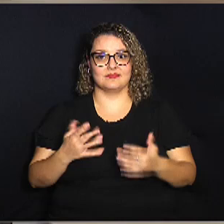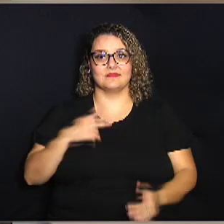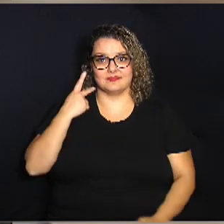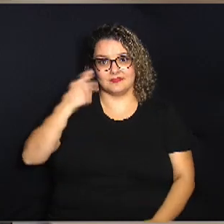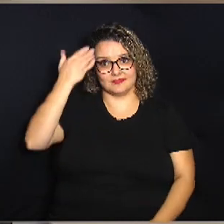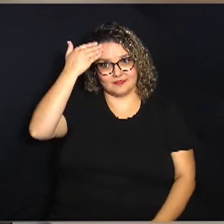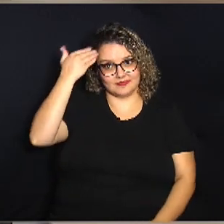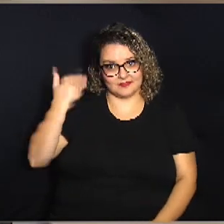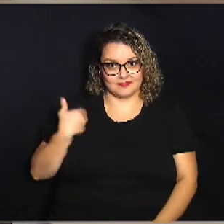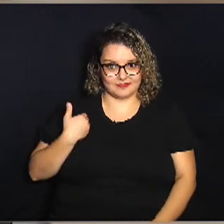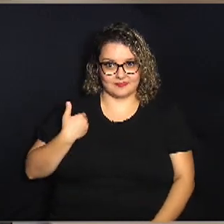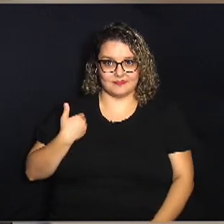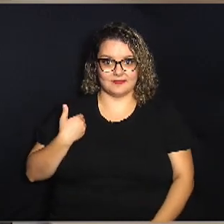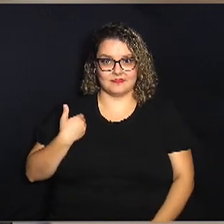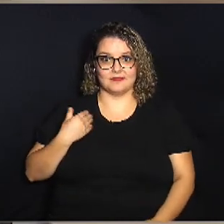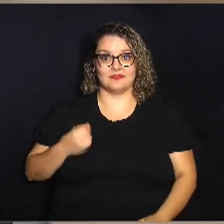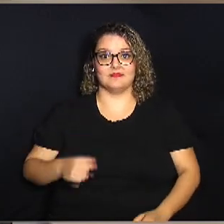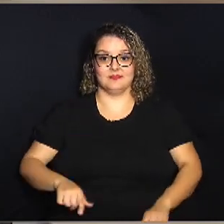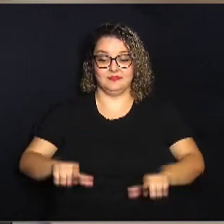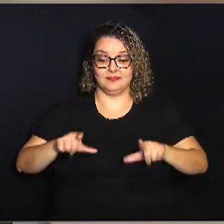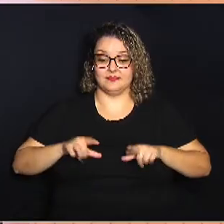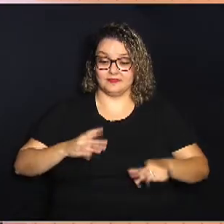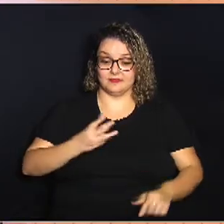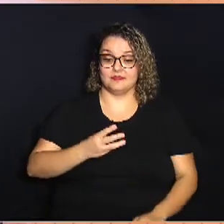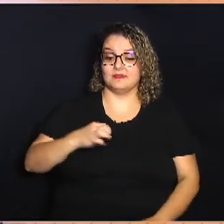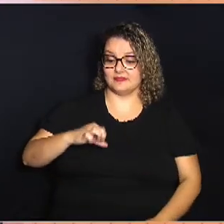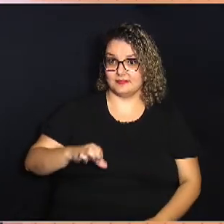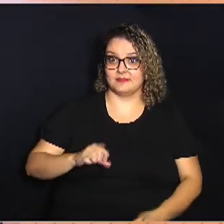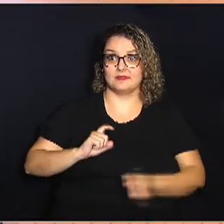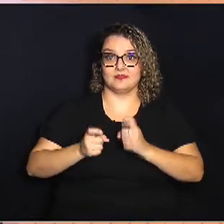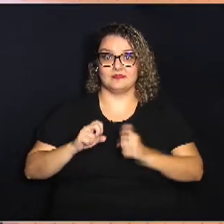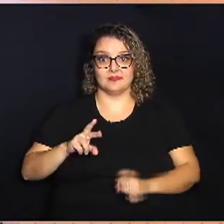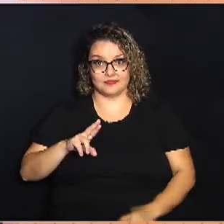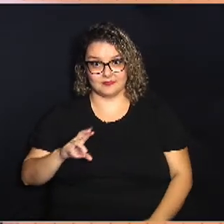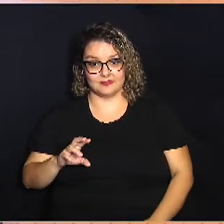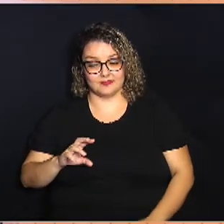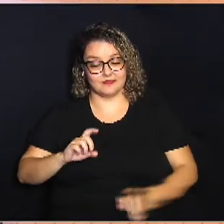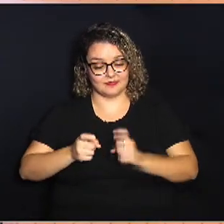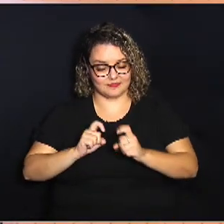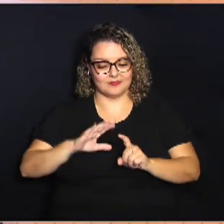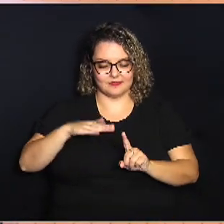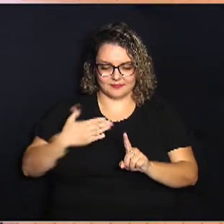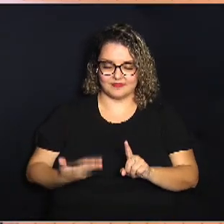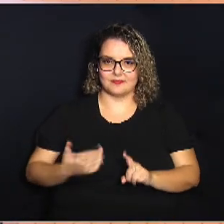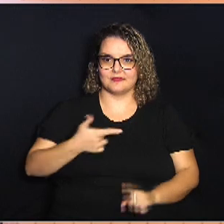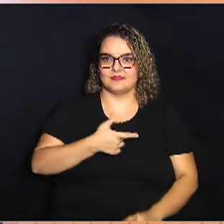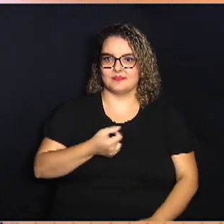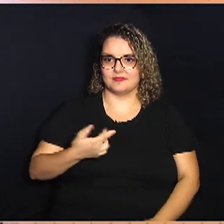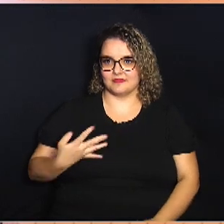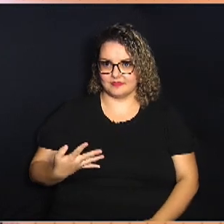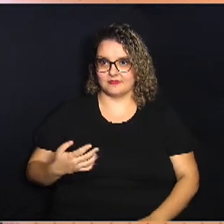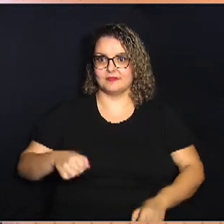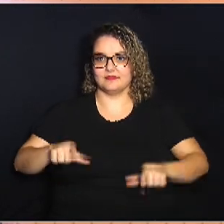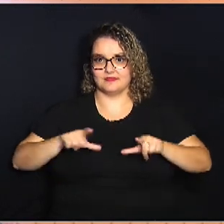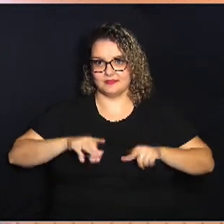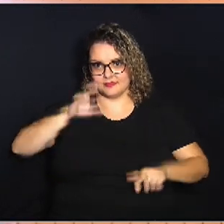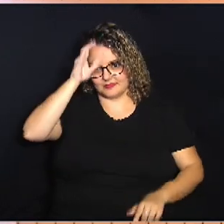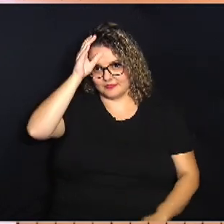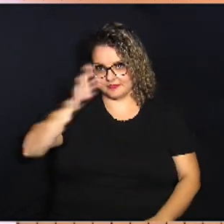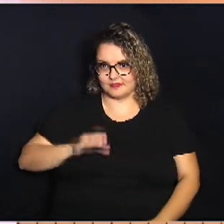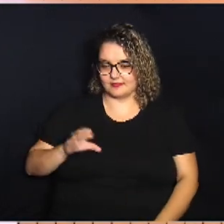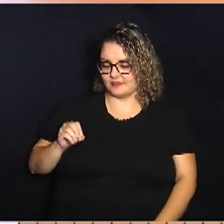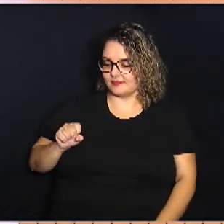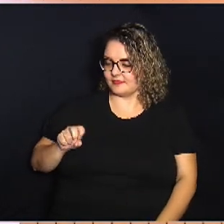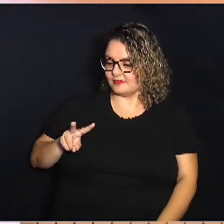Débora Palermo foi entregue na 39ª reunião solene de 2024 o título de cidadão campineiro a Osvaldo